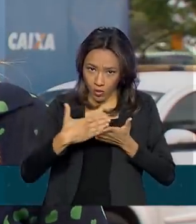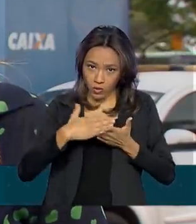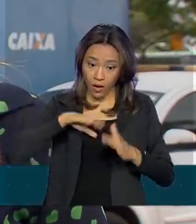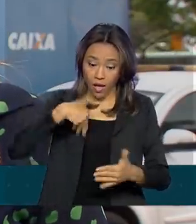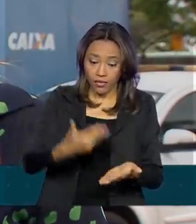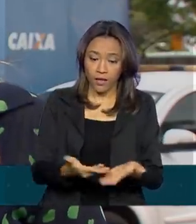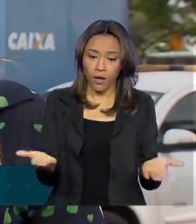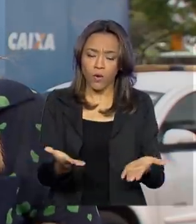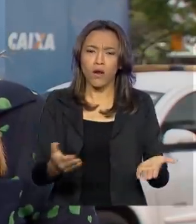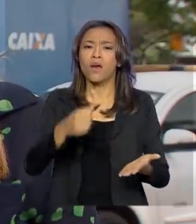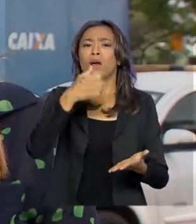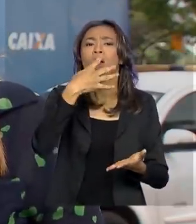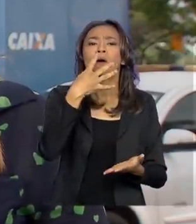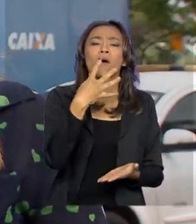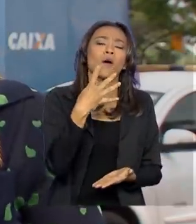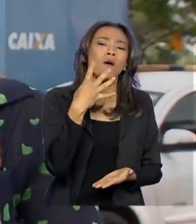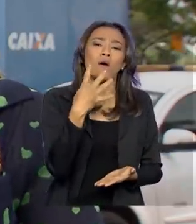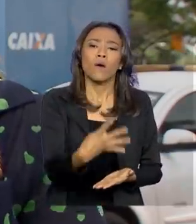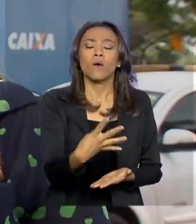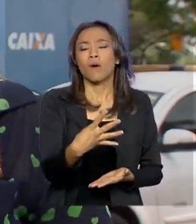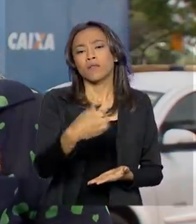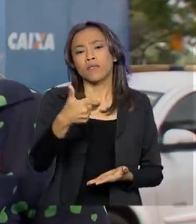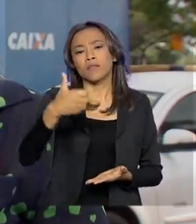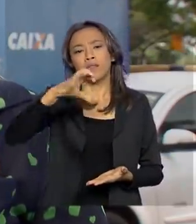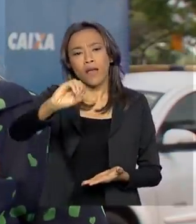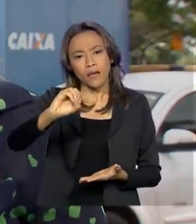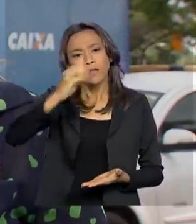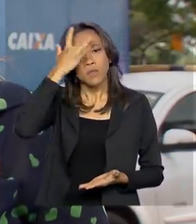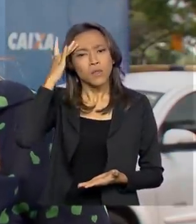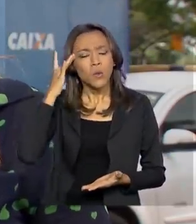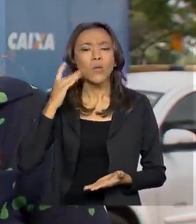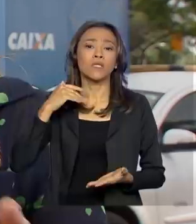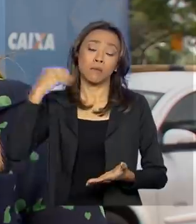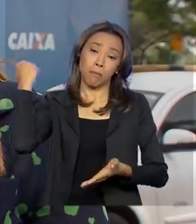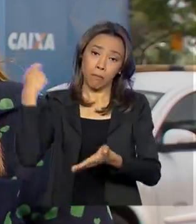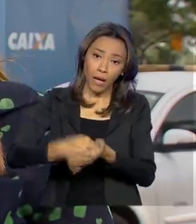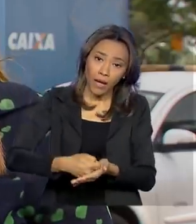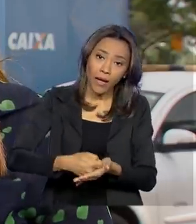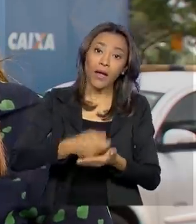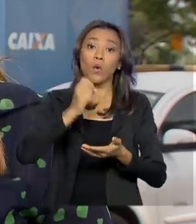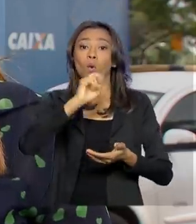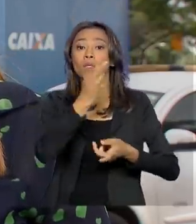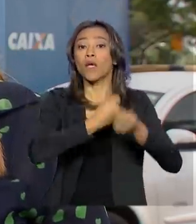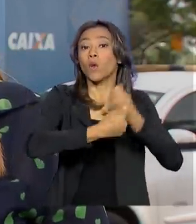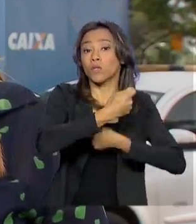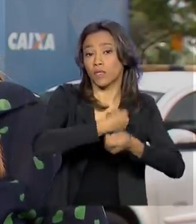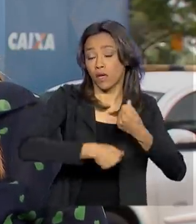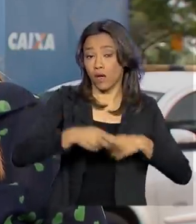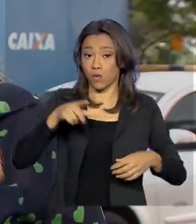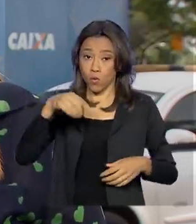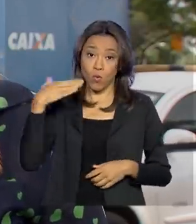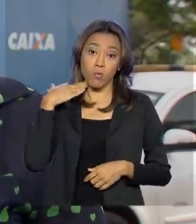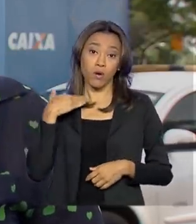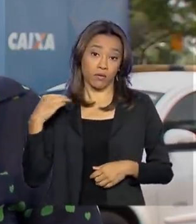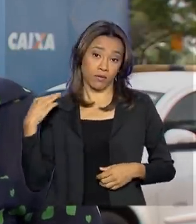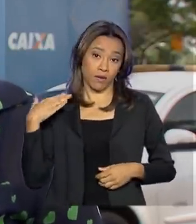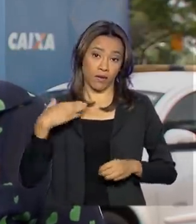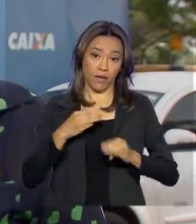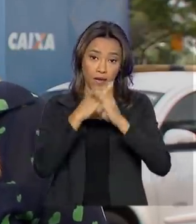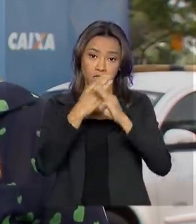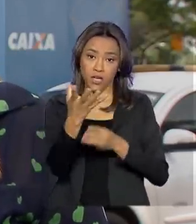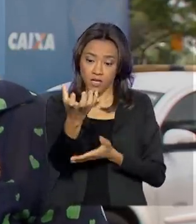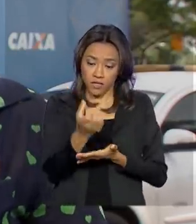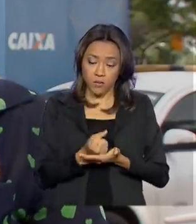mil clientes quitaram ou renegociaram suas dívidas. Só em quitações, a Caixa conseguiu receber R